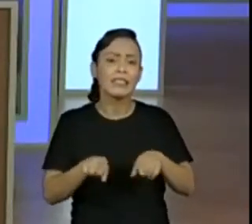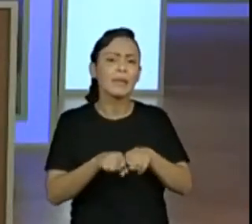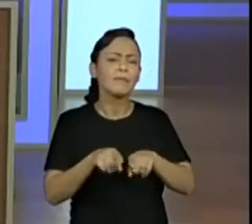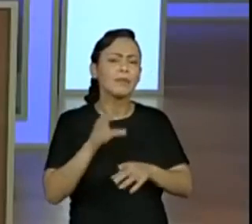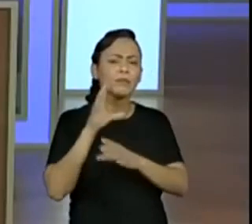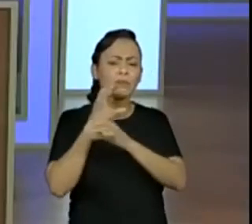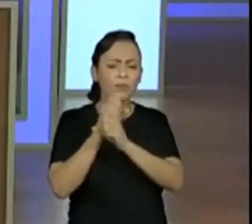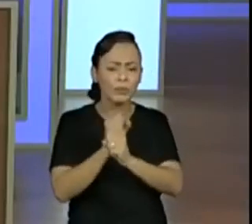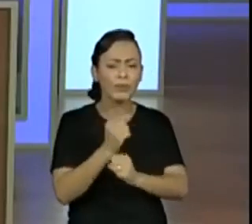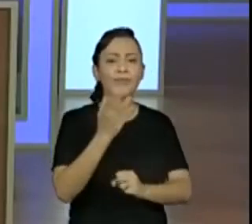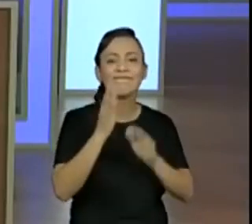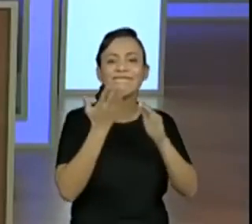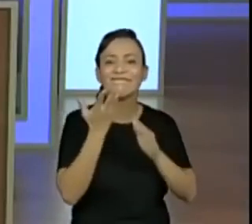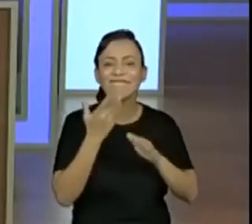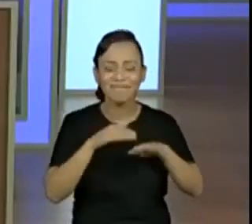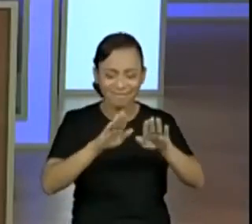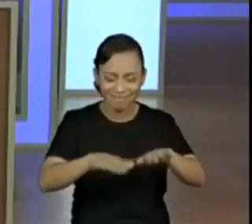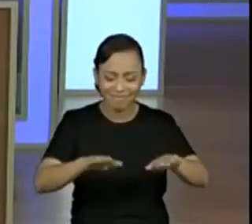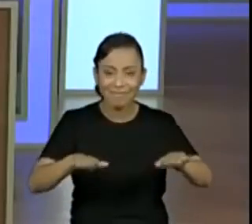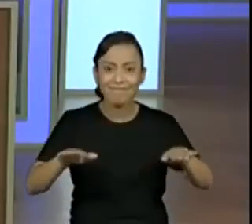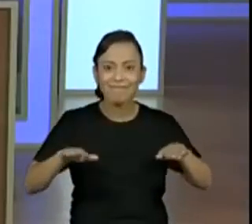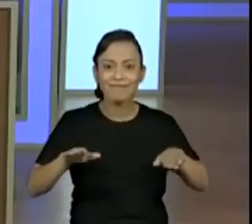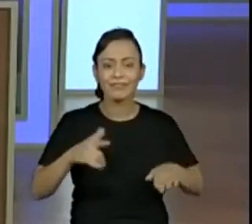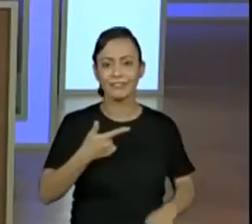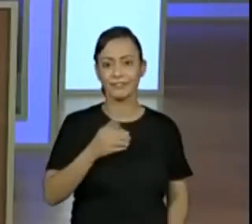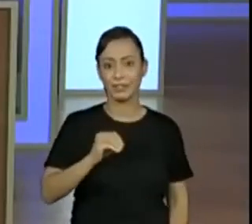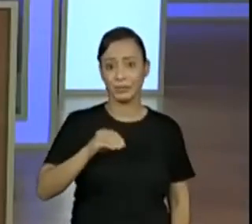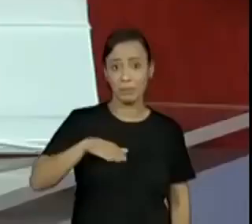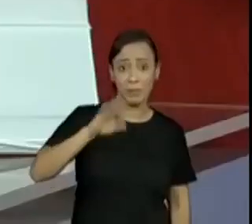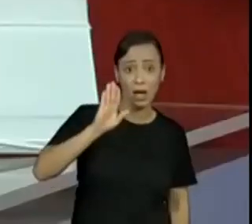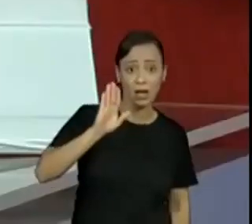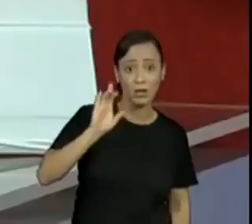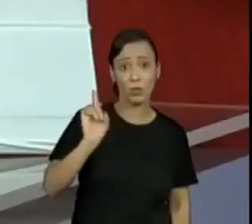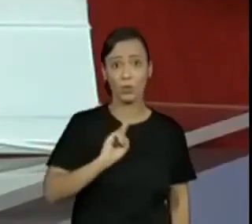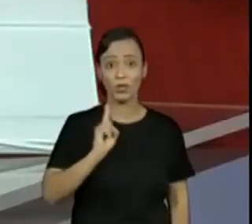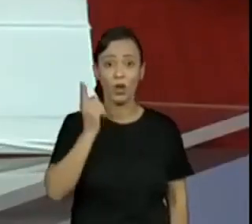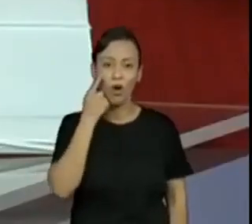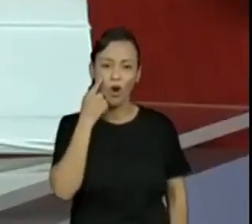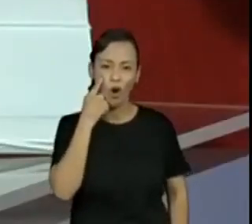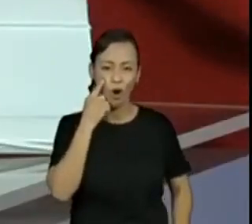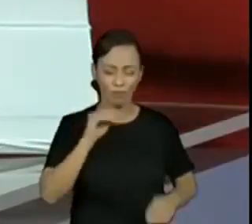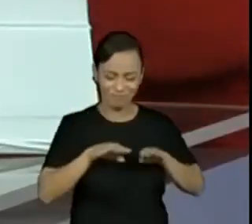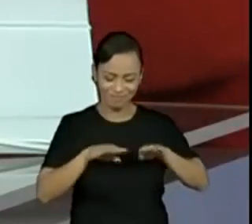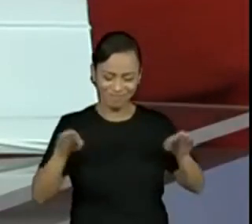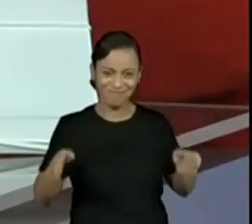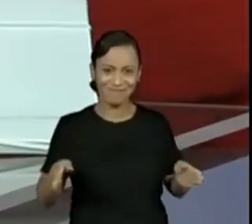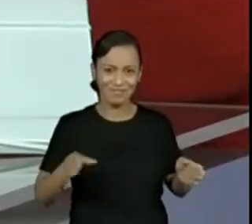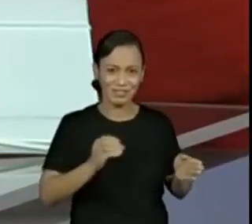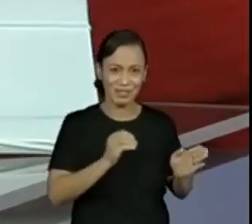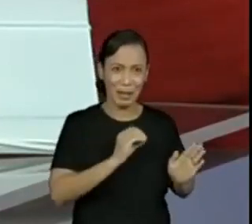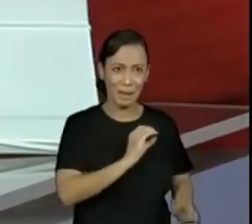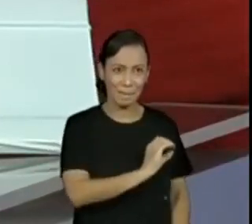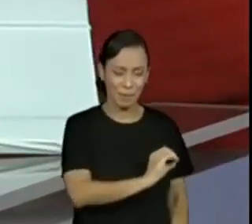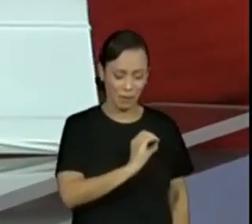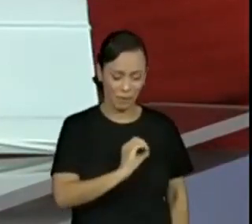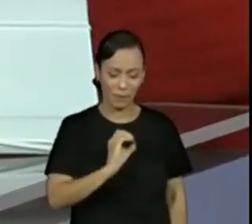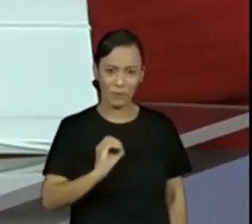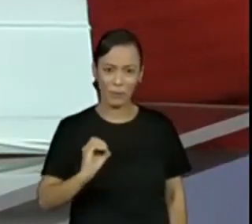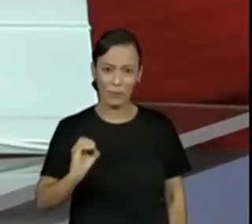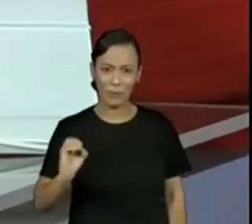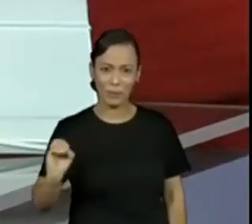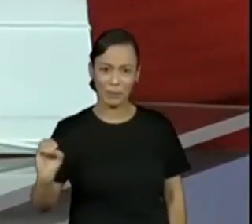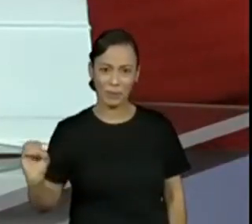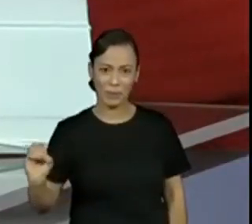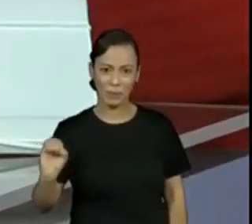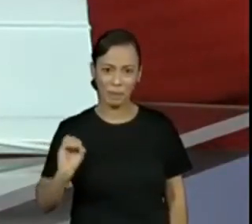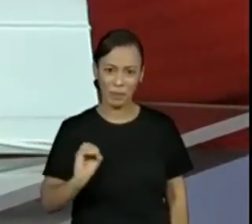não, não é? A gente consegue já ter uma ideia. Eles estão colocando ali três crianças na imagem, exatamente. Na imagem só tinha três. Mas